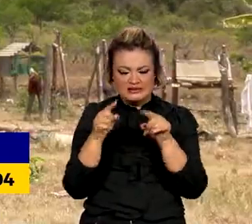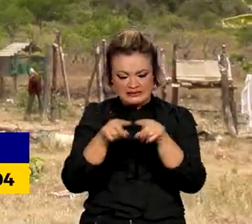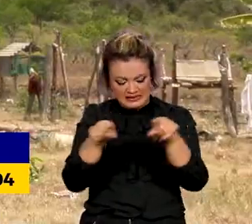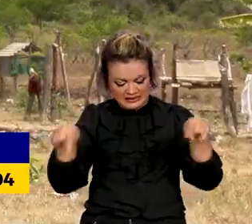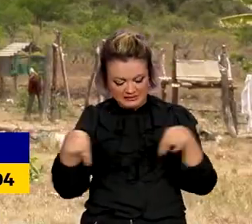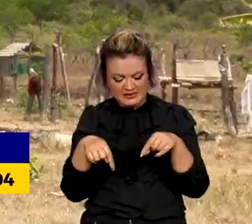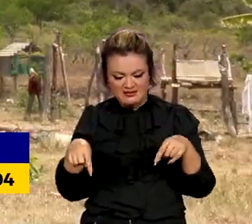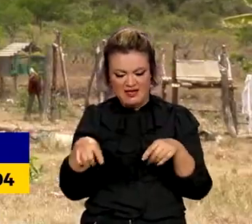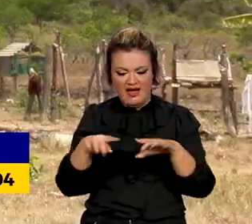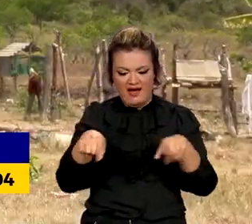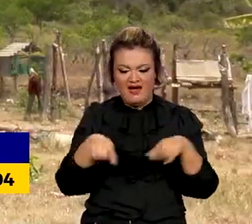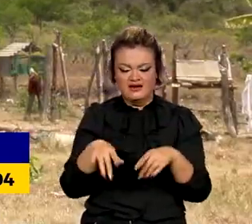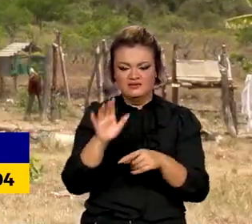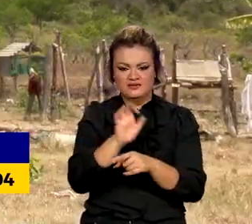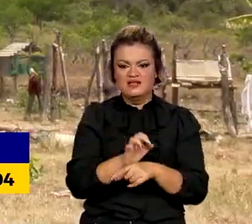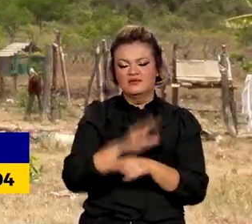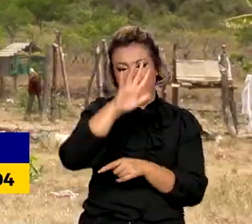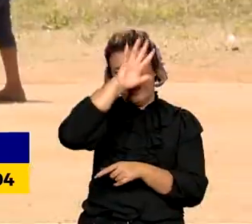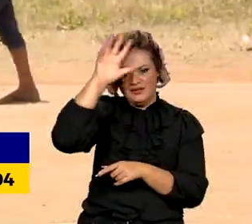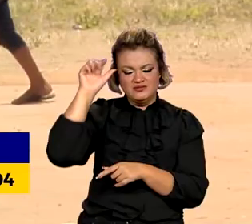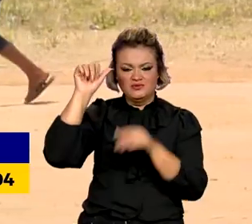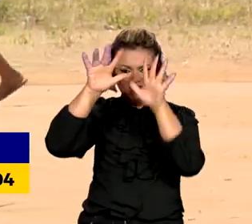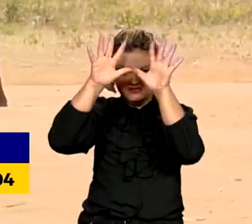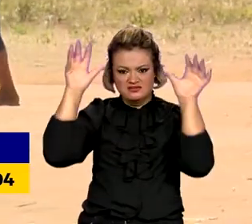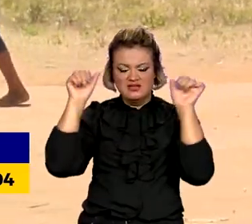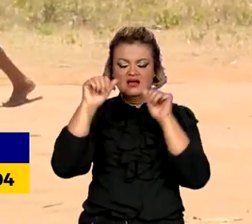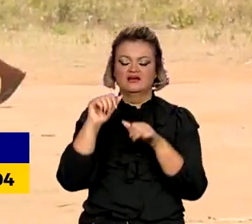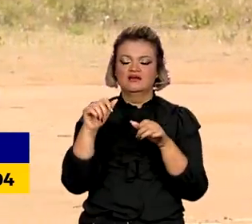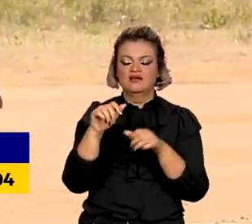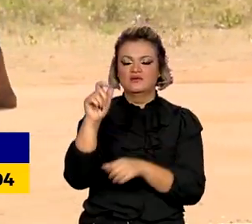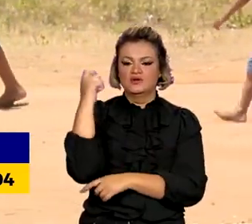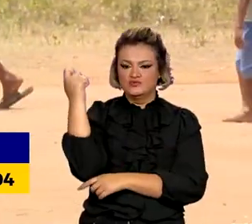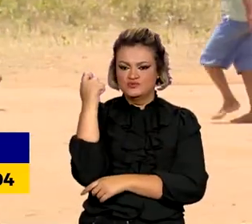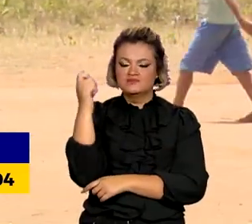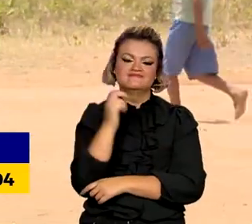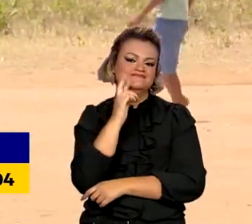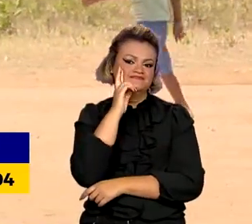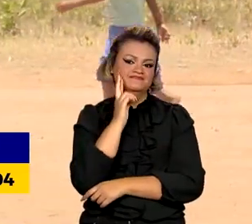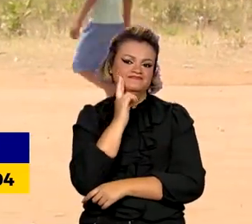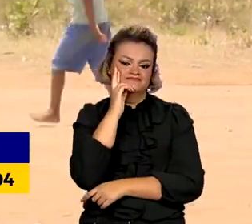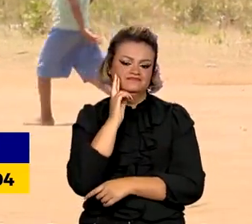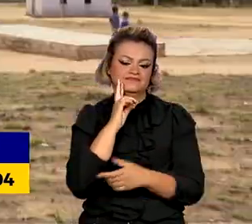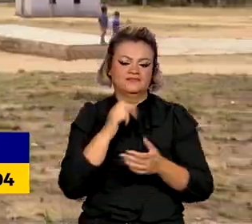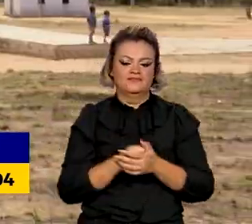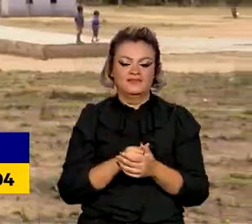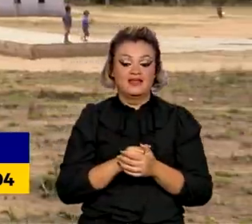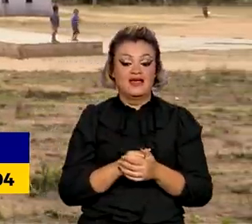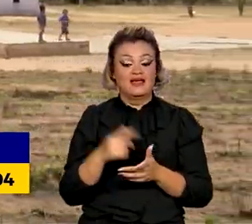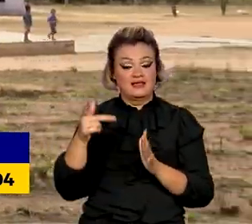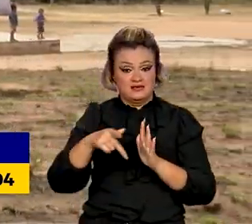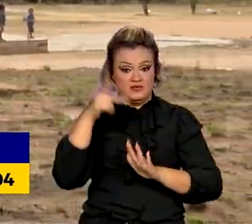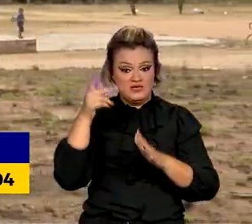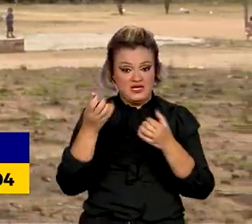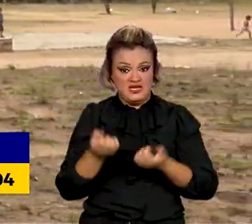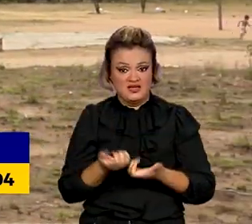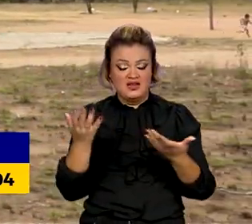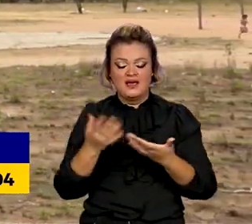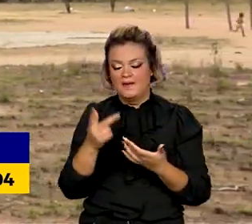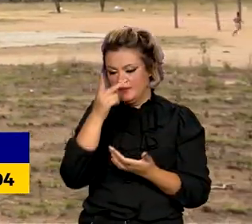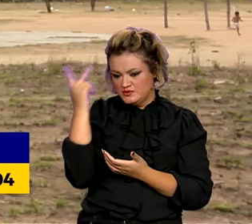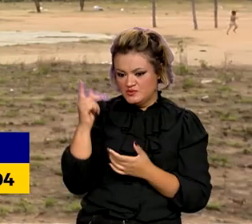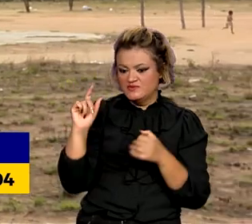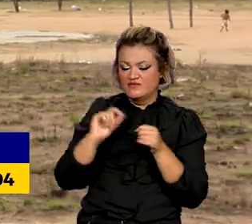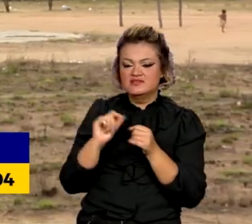territórios nos estados do Amazonas, Acre, Rio Grande do Sul e Rondônia. A partir dessa portaria, os servidores